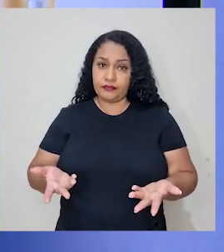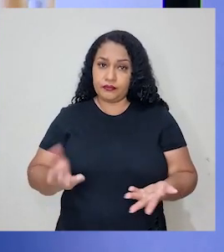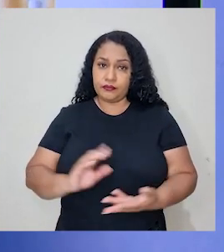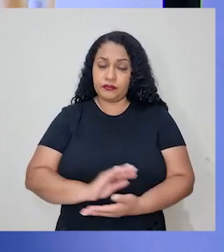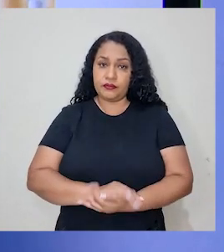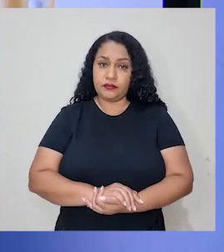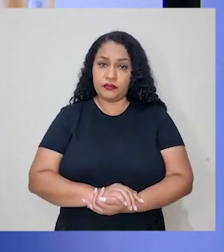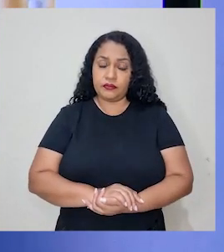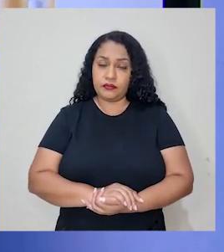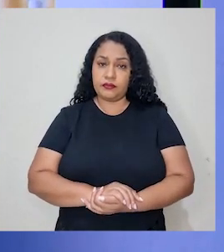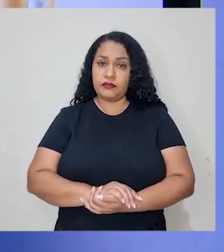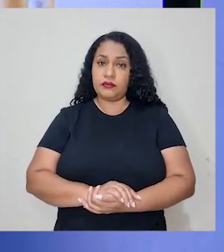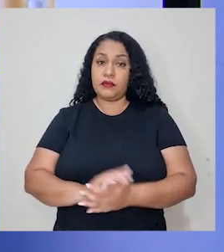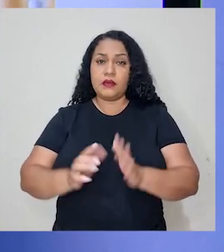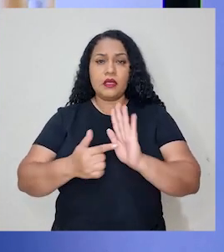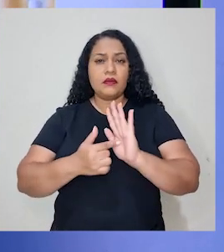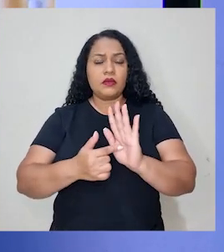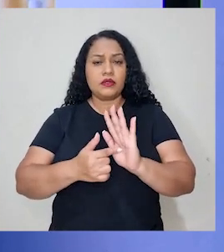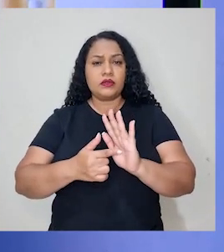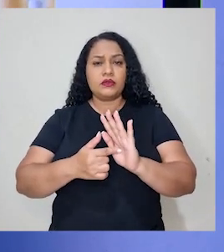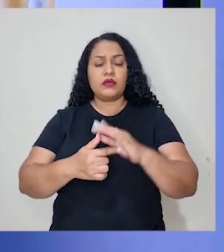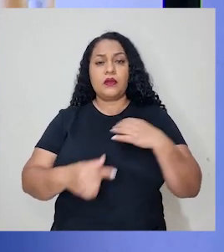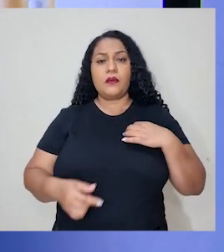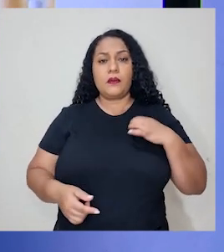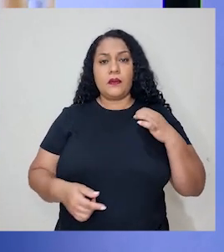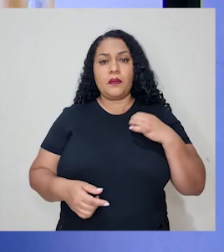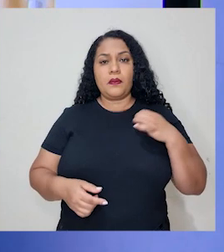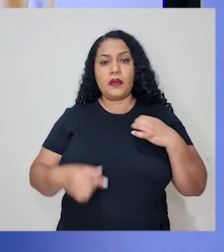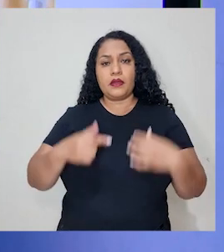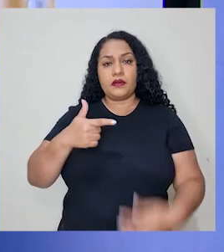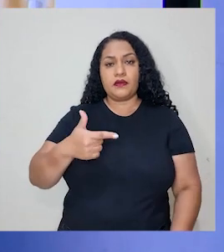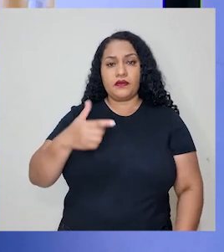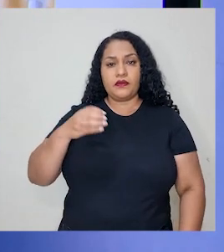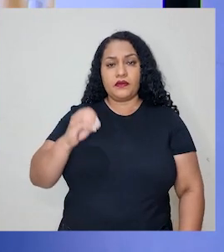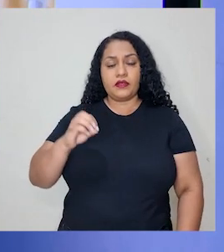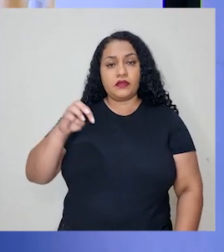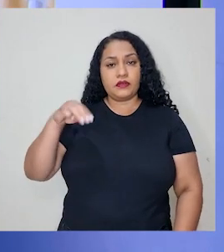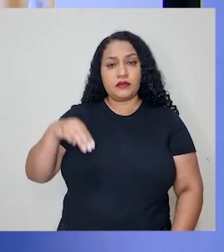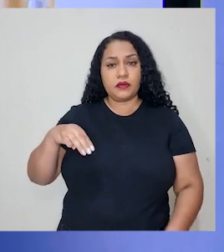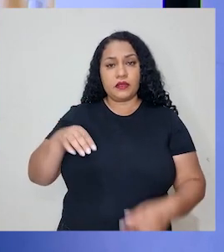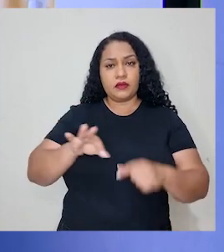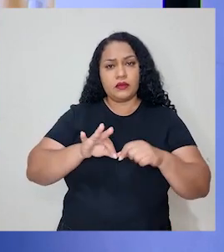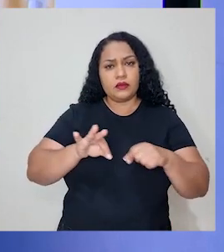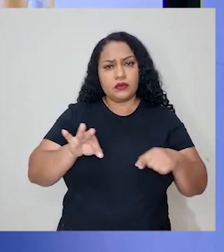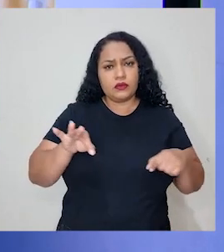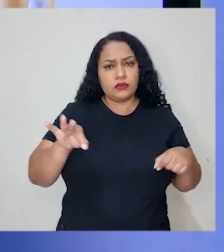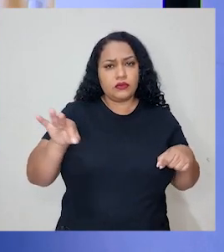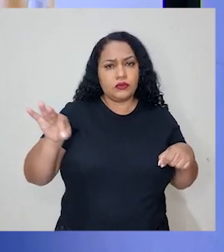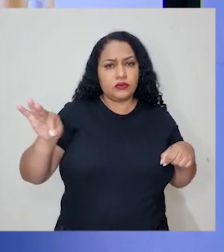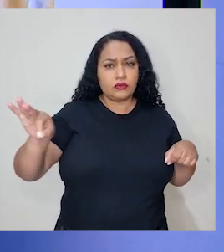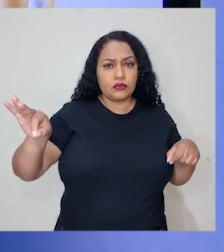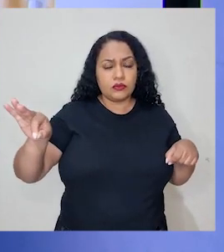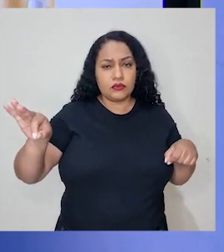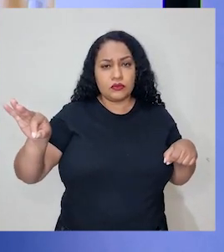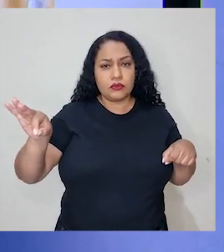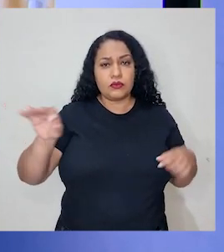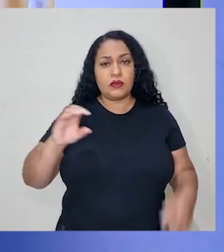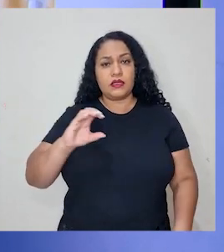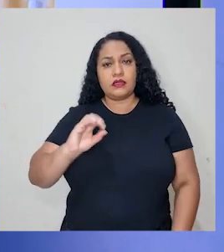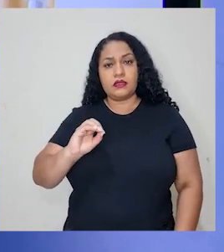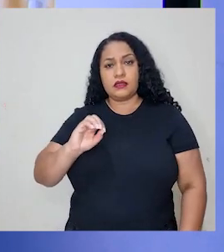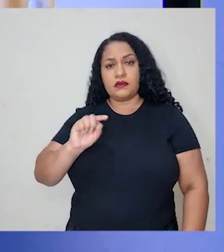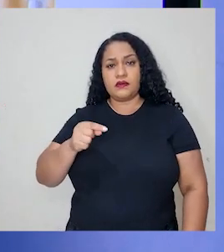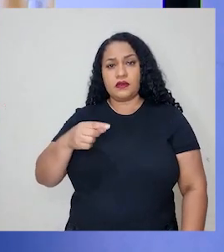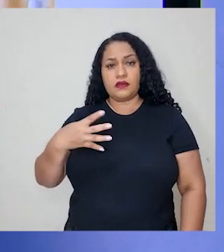Então, ele deu aqui um tecido de 20 metros de comprimento para 0,4 de